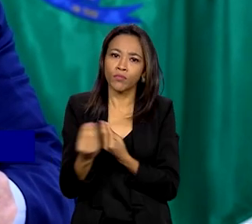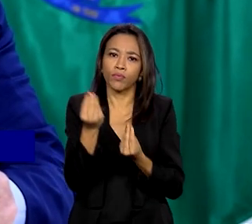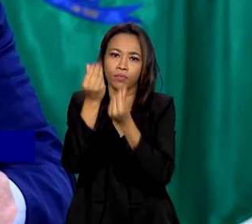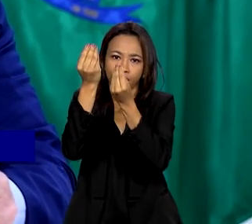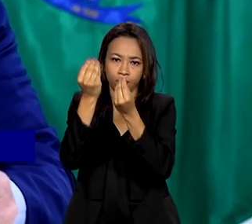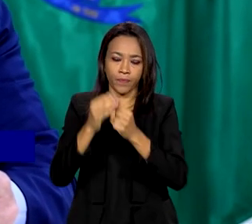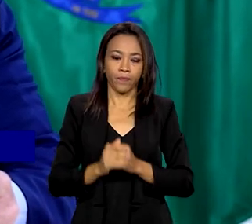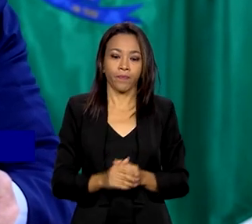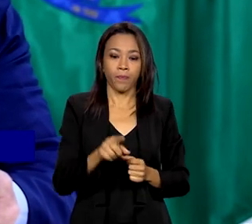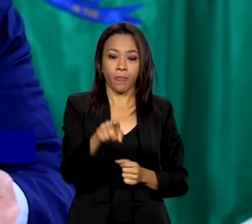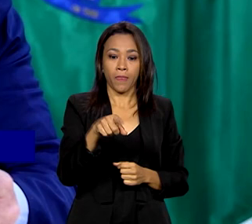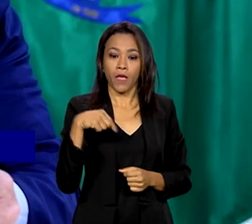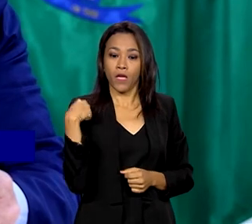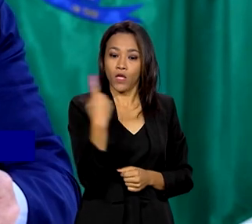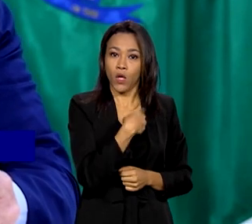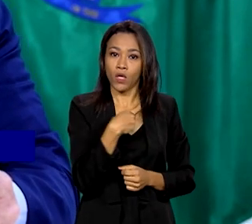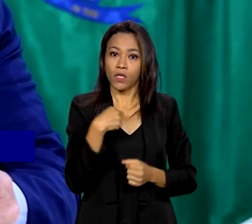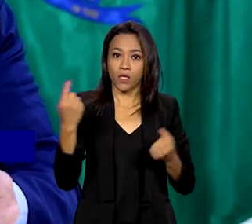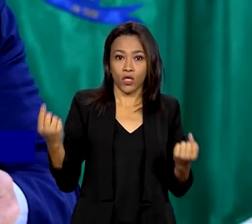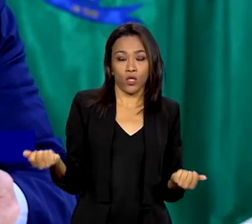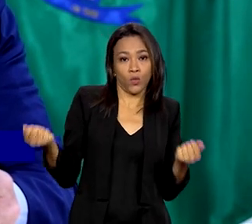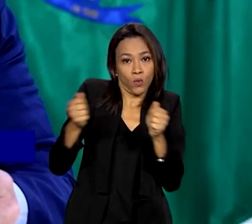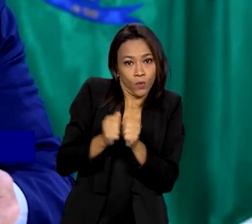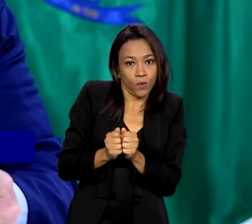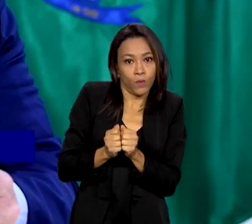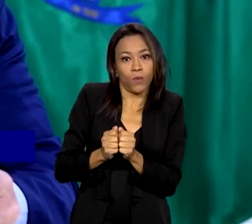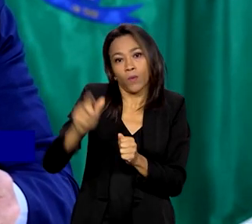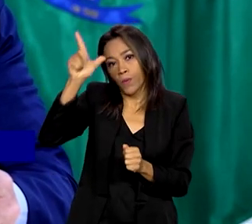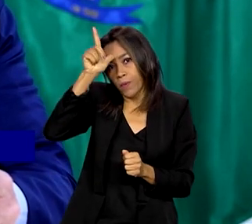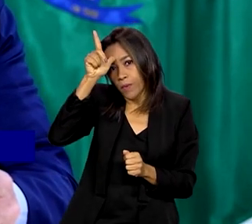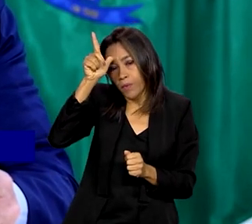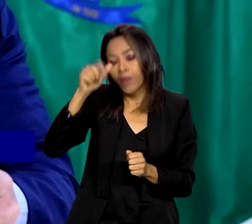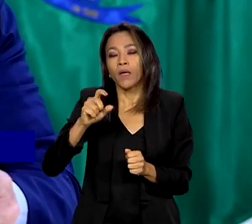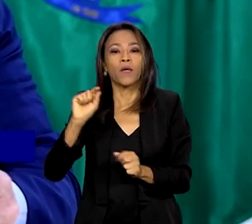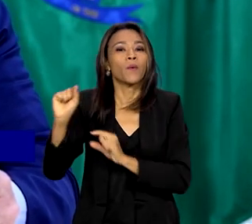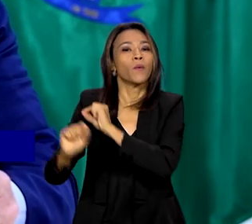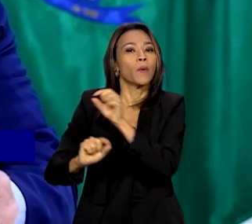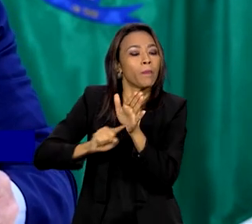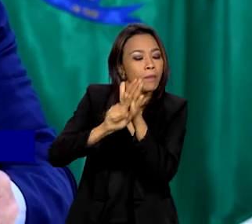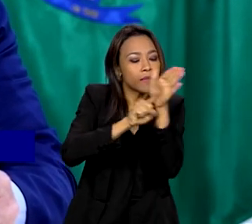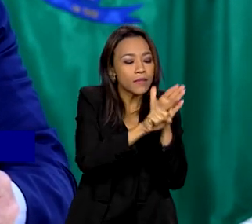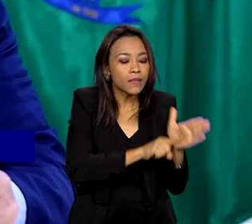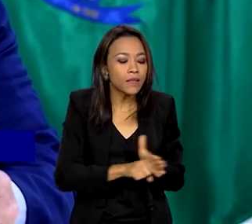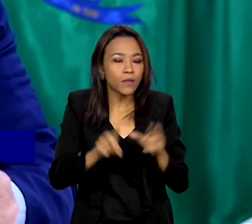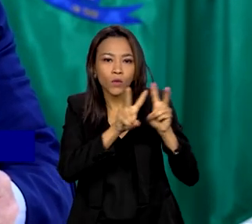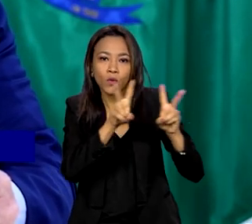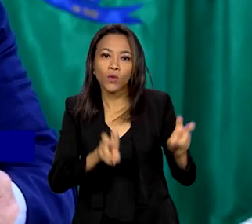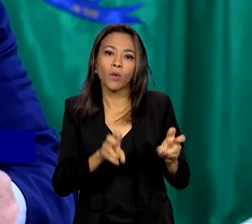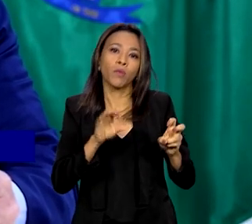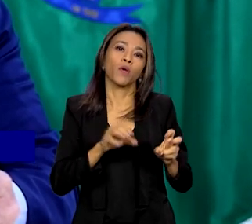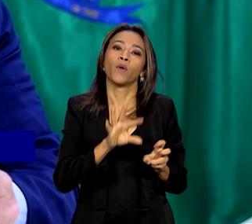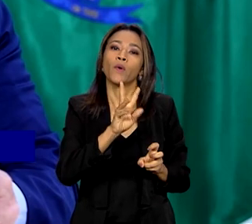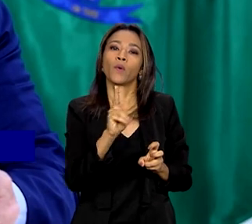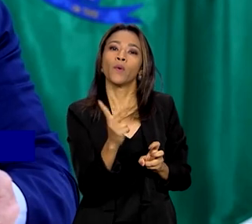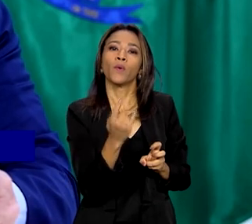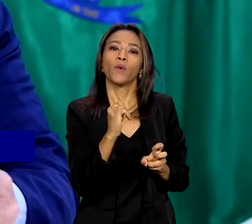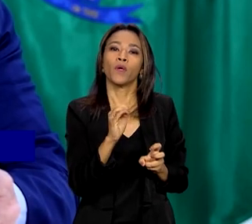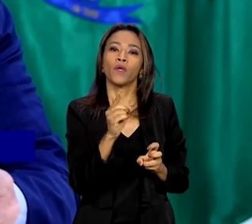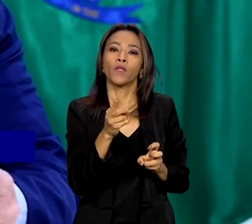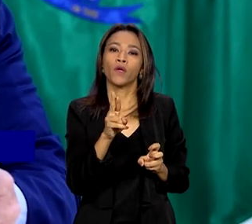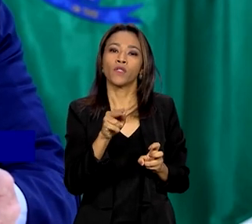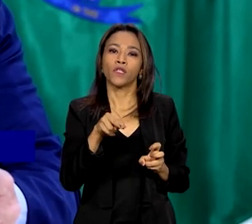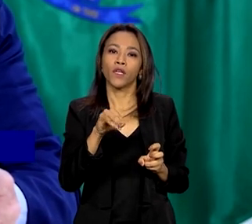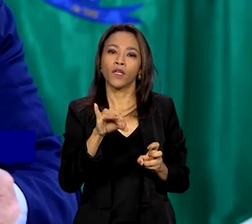junto com a Alemanha, aqui no Brasil, pesquisando hidrogênio verde e já estamos no estágio